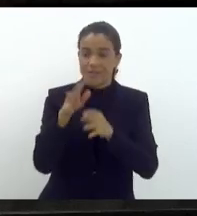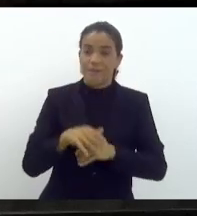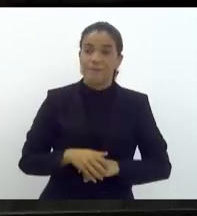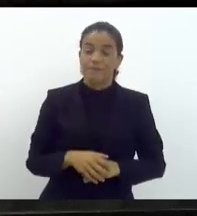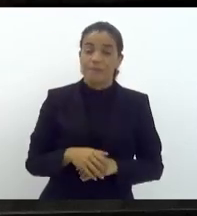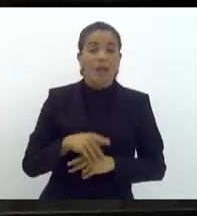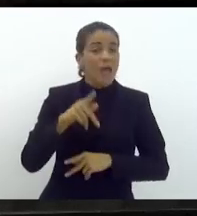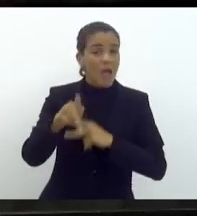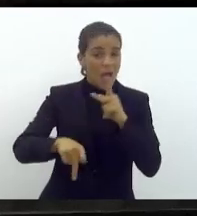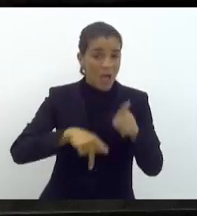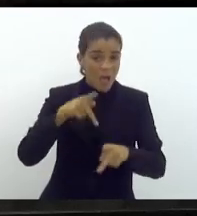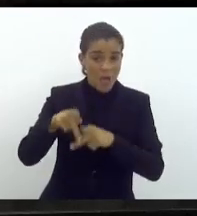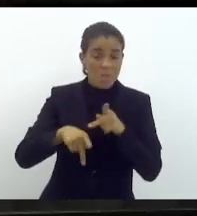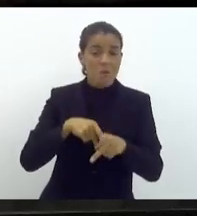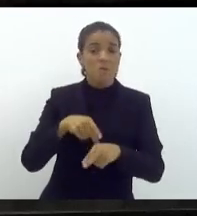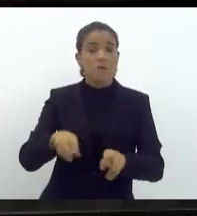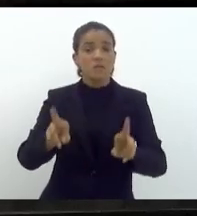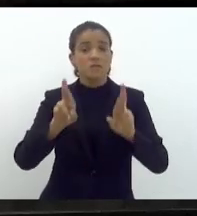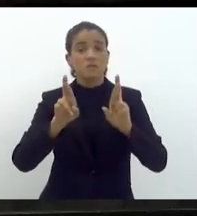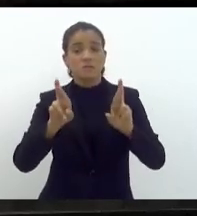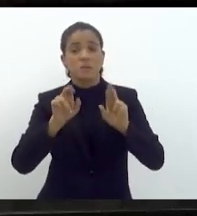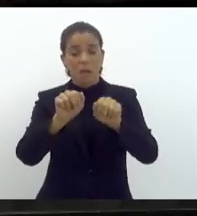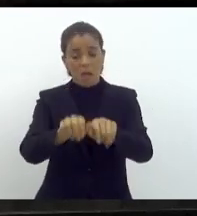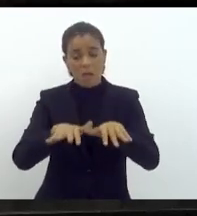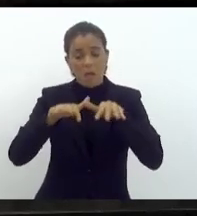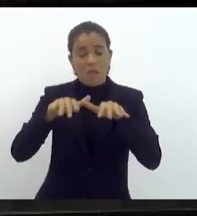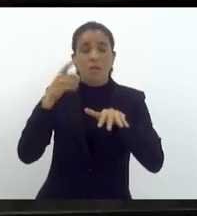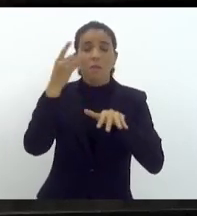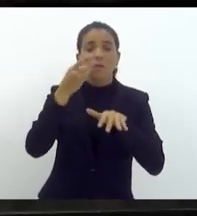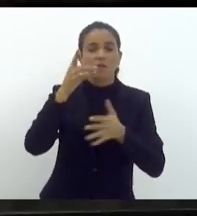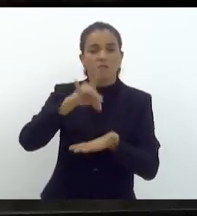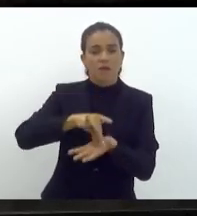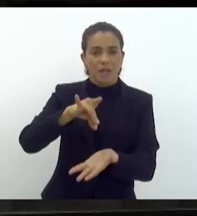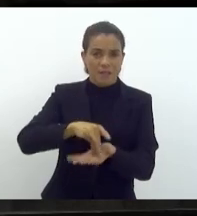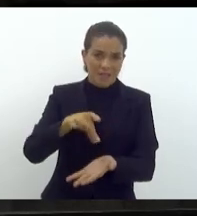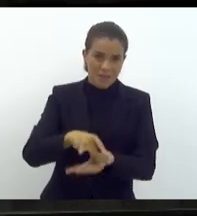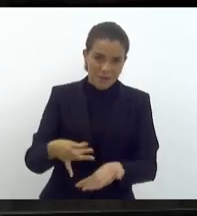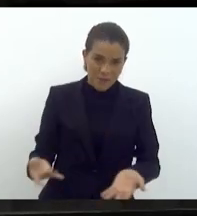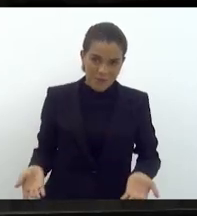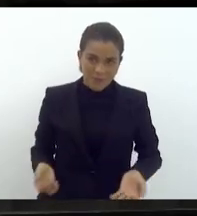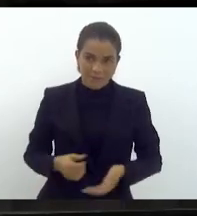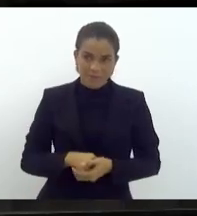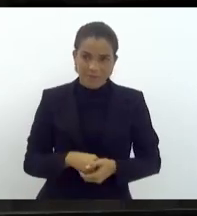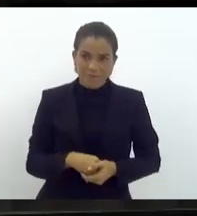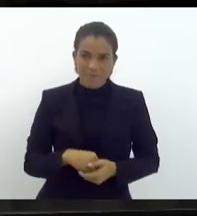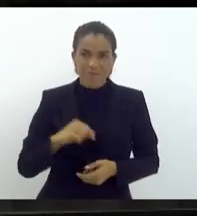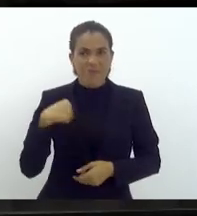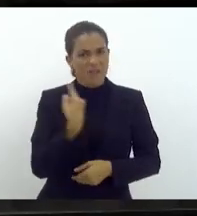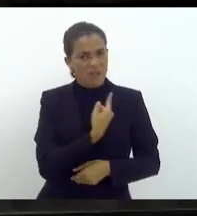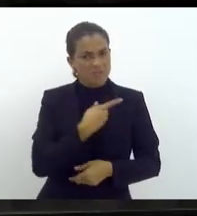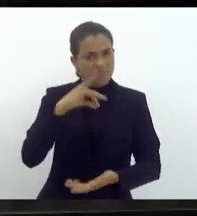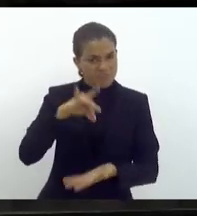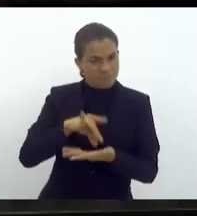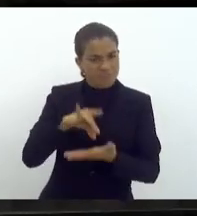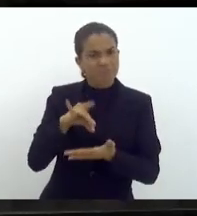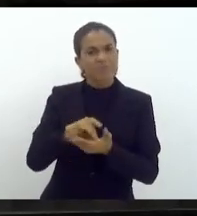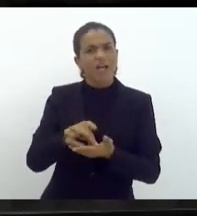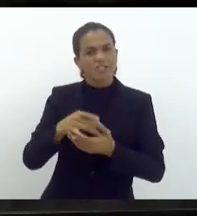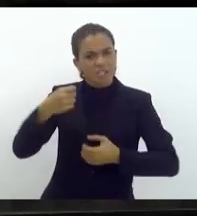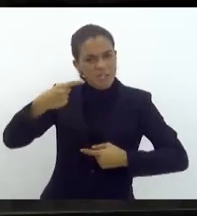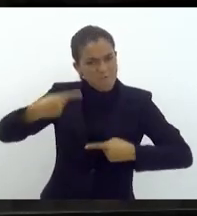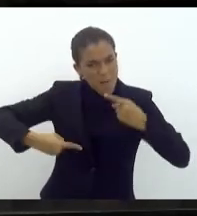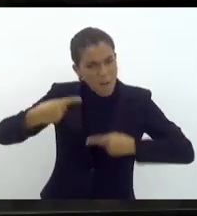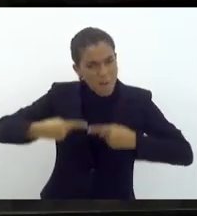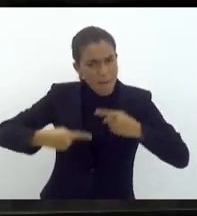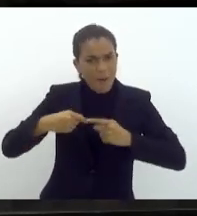a população espera um parlamento verdadeiro. É isso que a população espera, que a gente realmente brigue pelo que é necessário para a